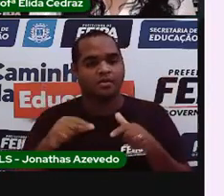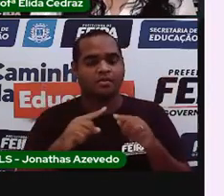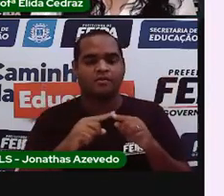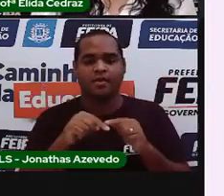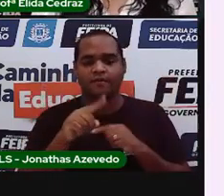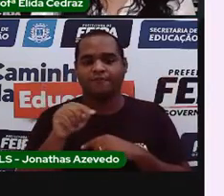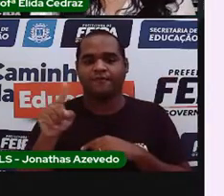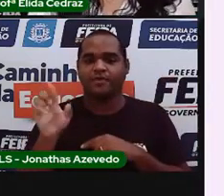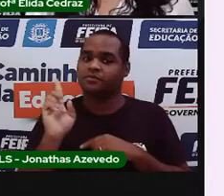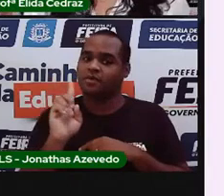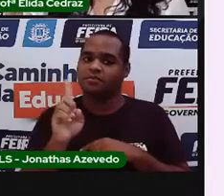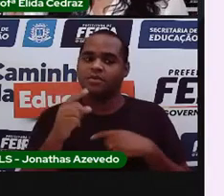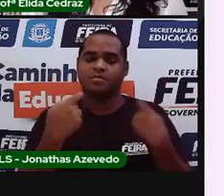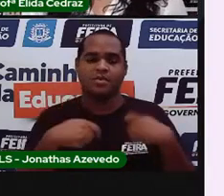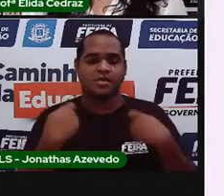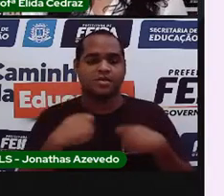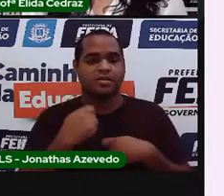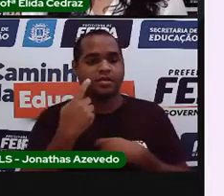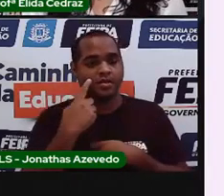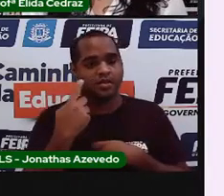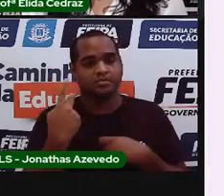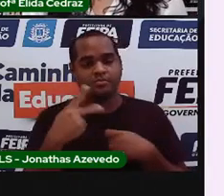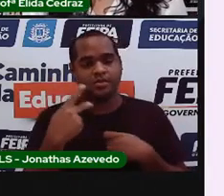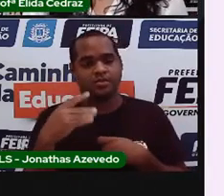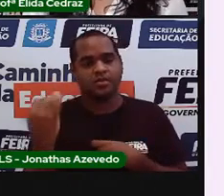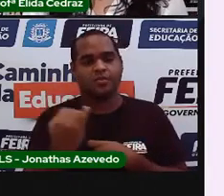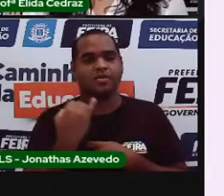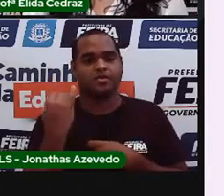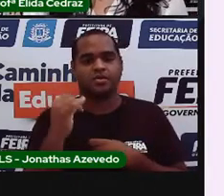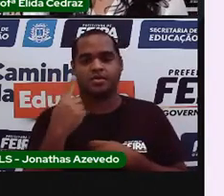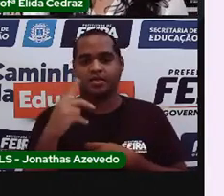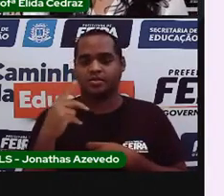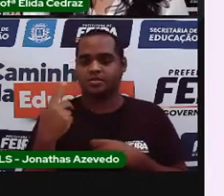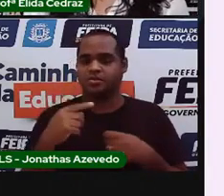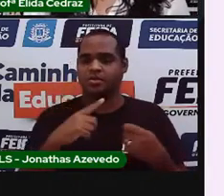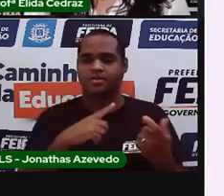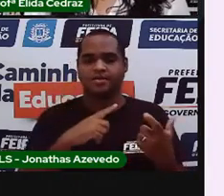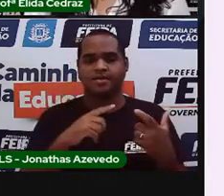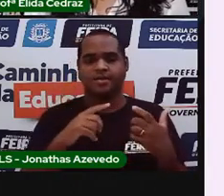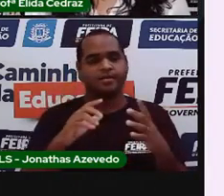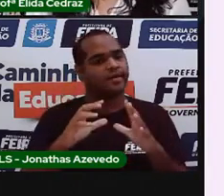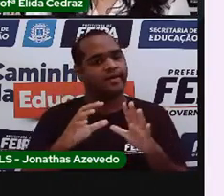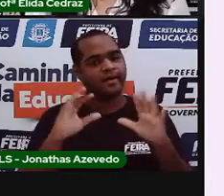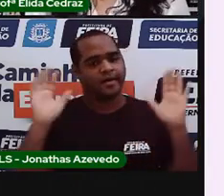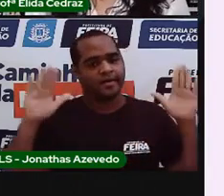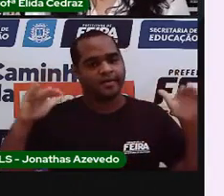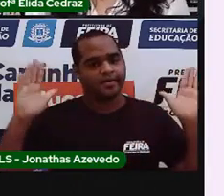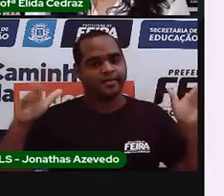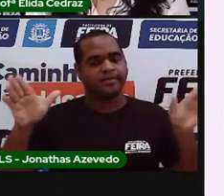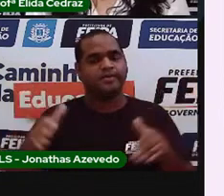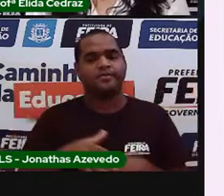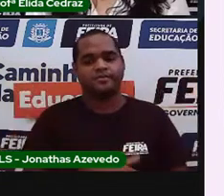animais que tenham asas. Ok? Pró, mas todo bicho que tem asa voa?